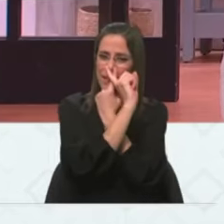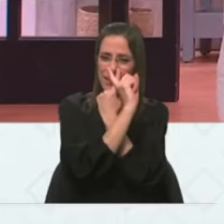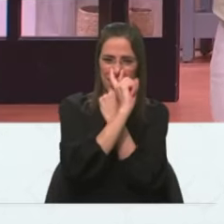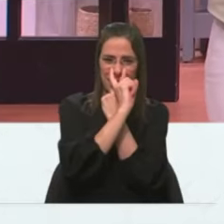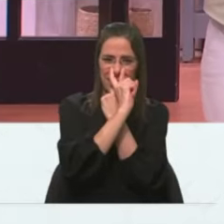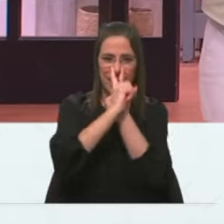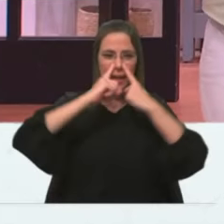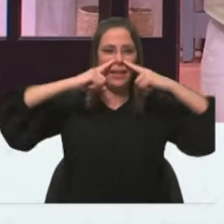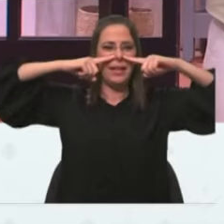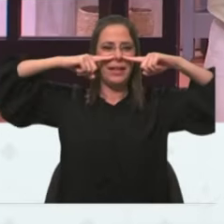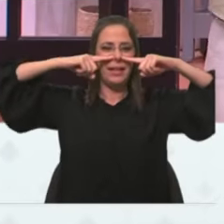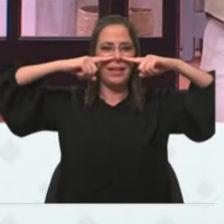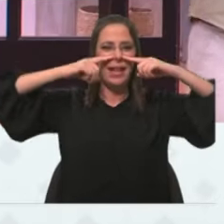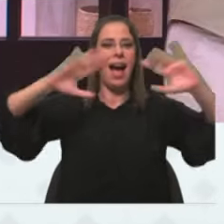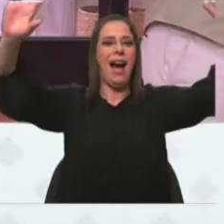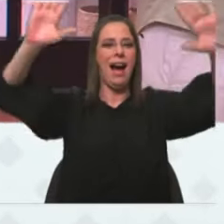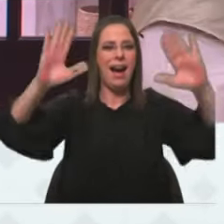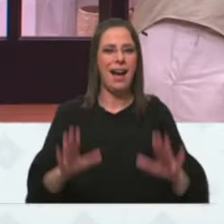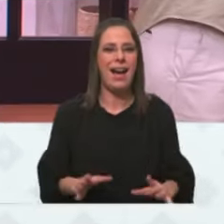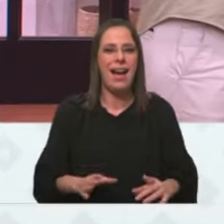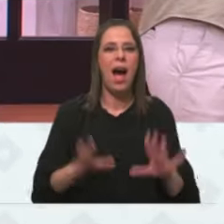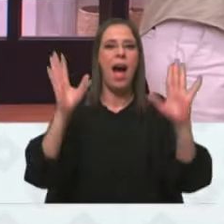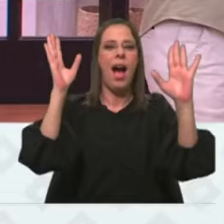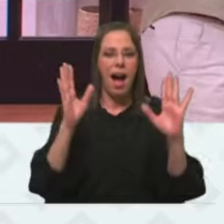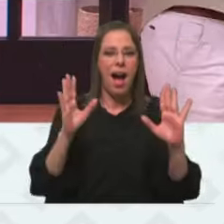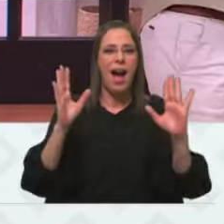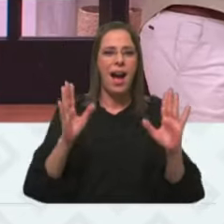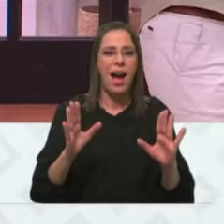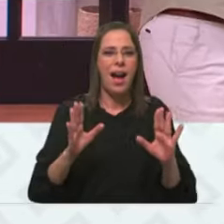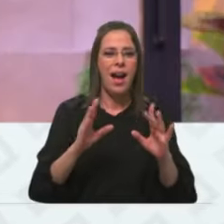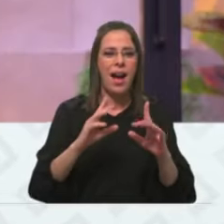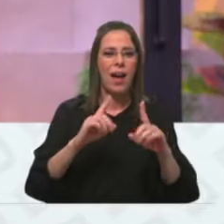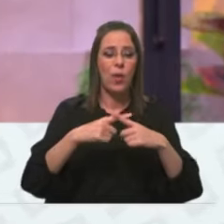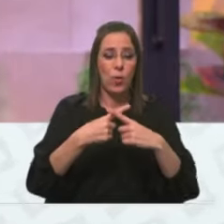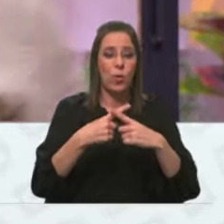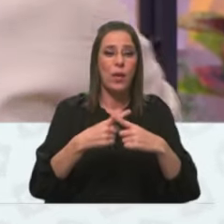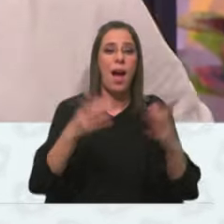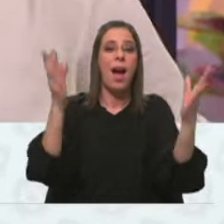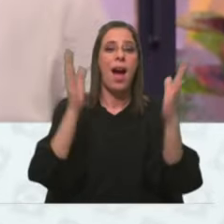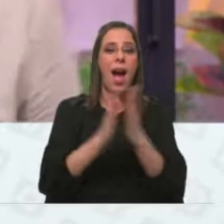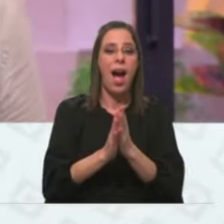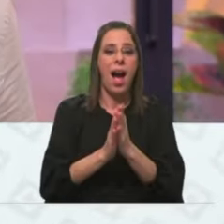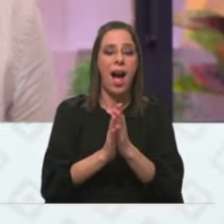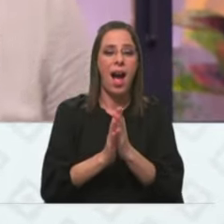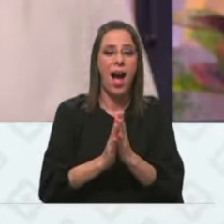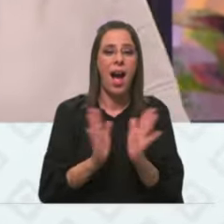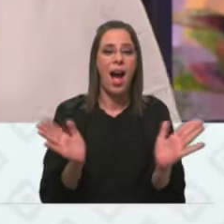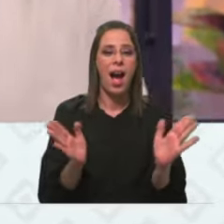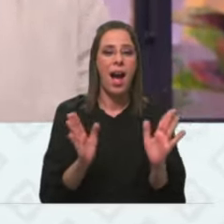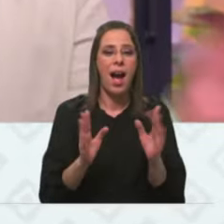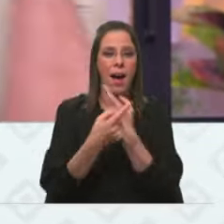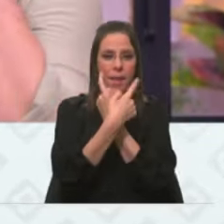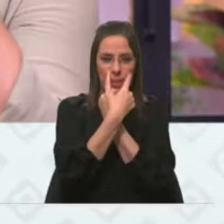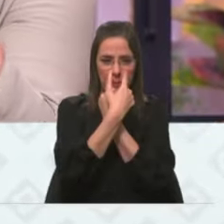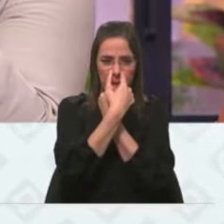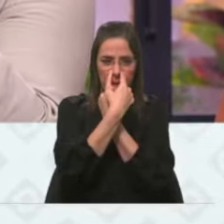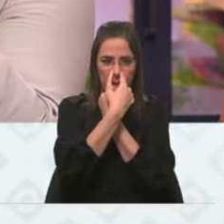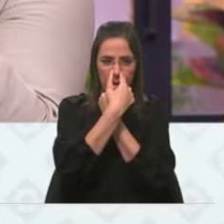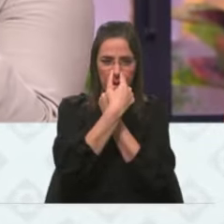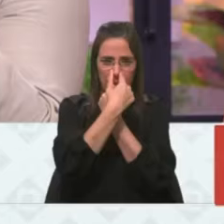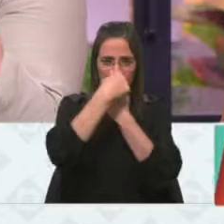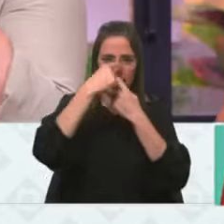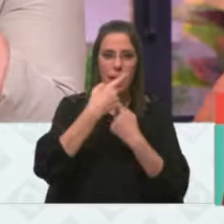Assim... Ah, ele nem... Ah! Ele nem cruza. Ah! Ele nem cruza. Ui! Já vi. Ele nem cruzei. Assim,